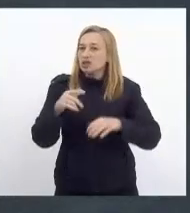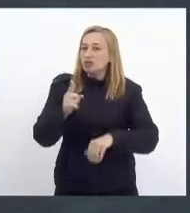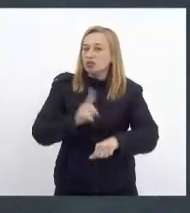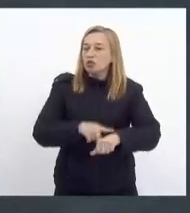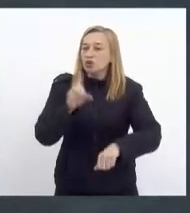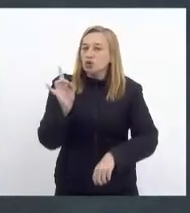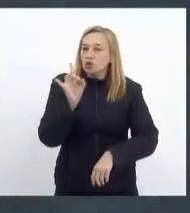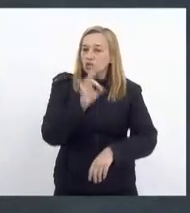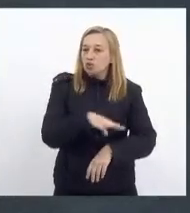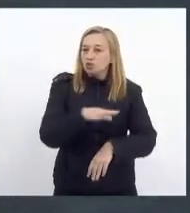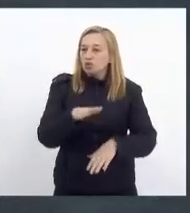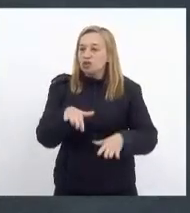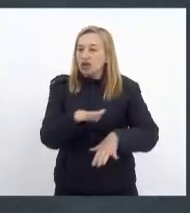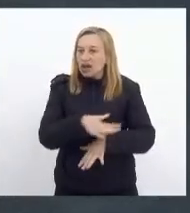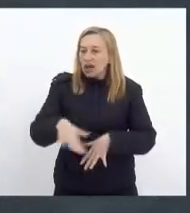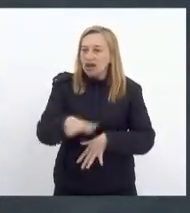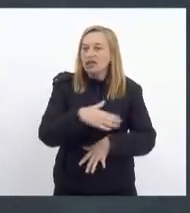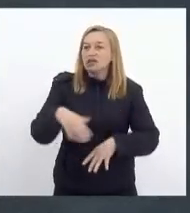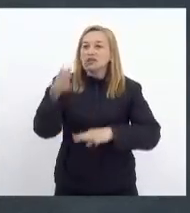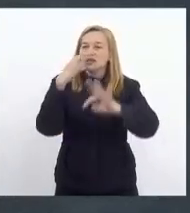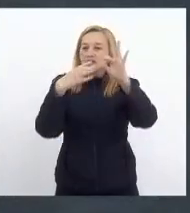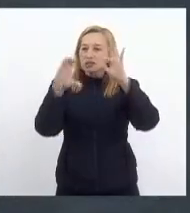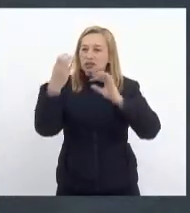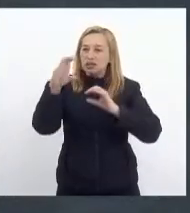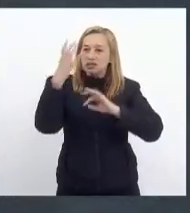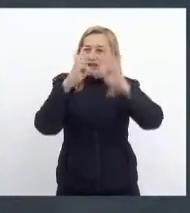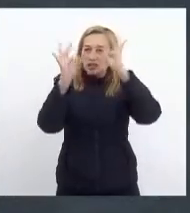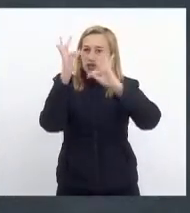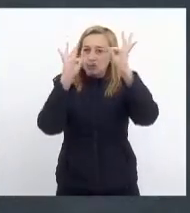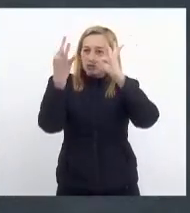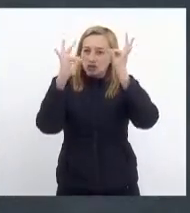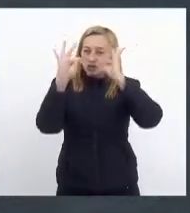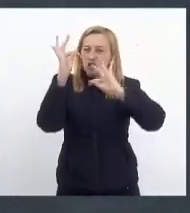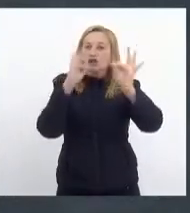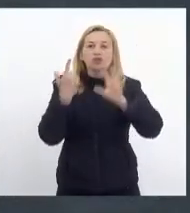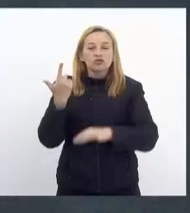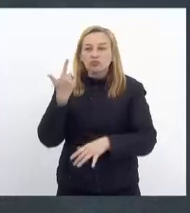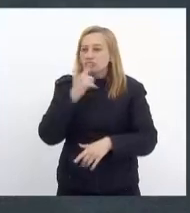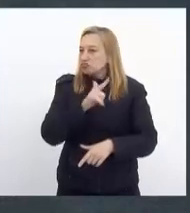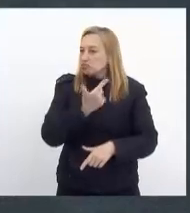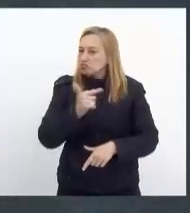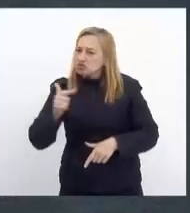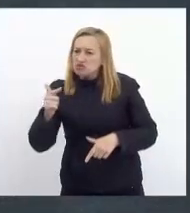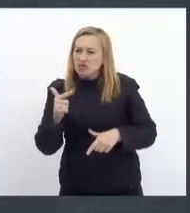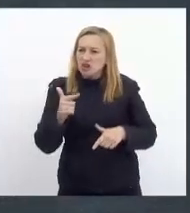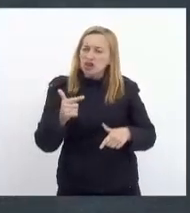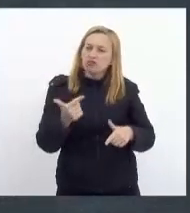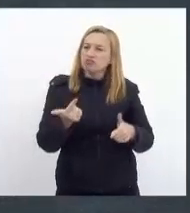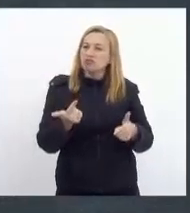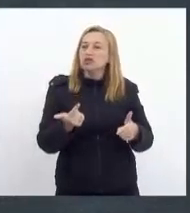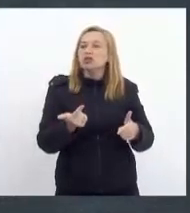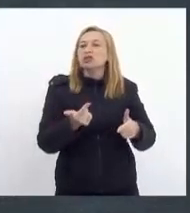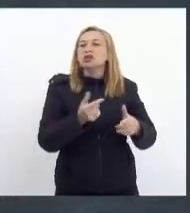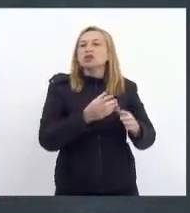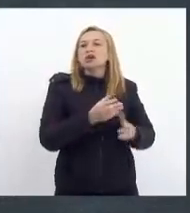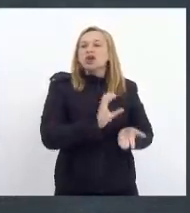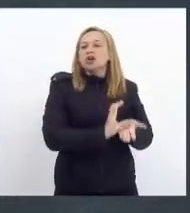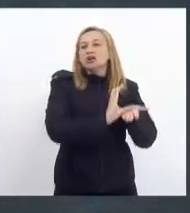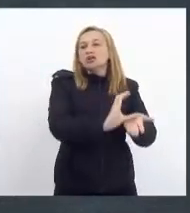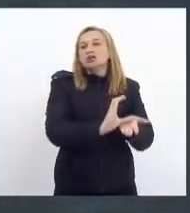do campo da educação, ciência e tecnologia que ainda não concederam auxílio tecnológico, junto com os funcionários da Faietec,